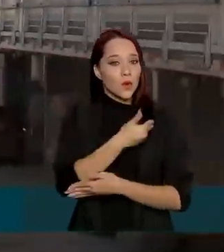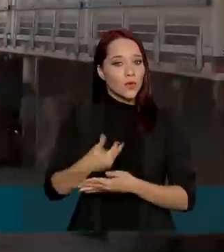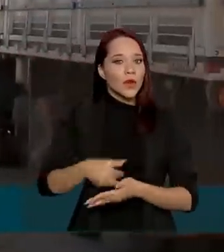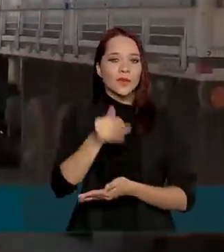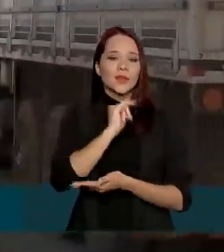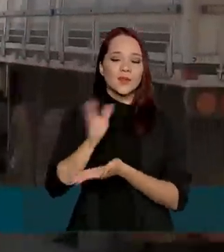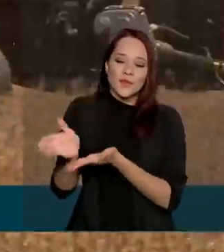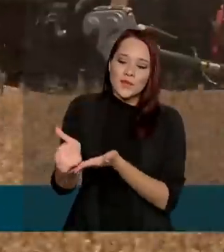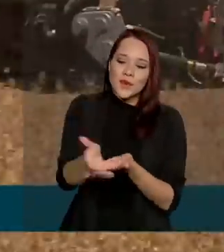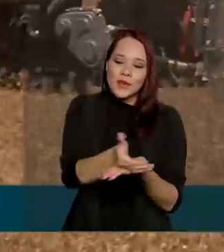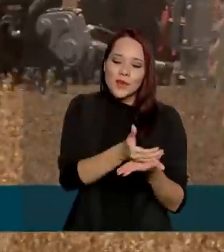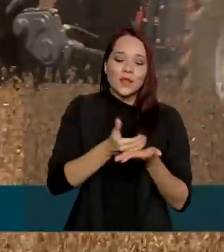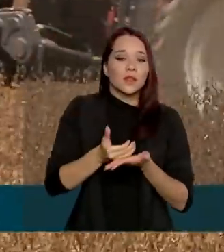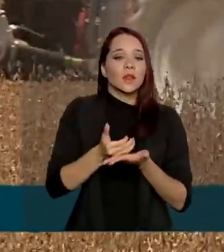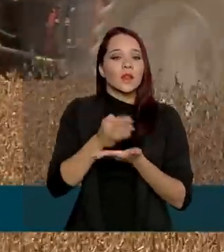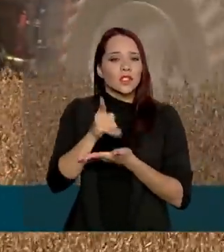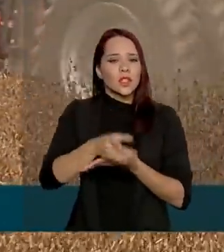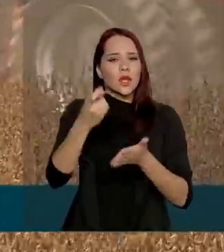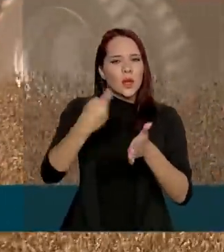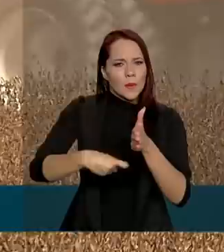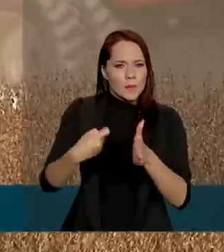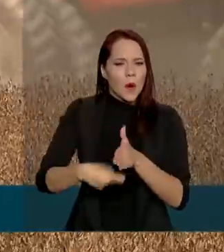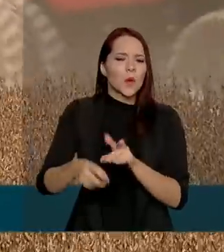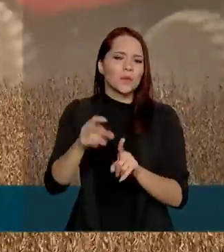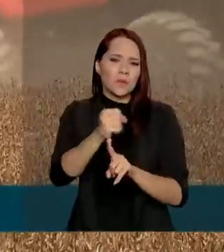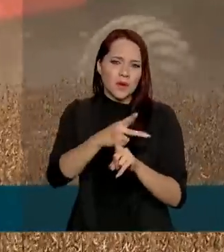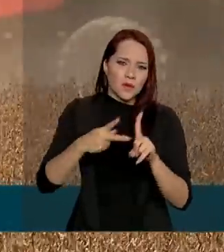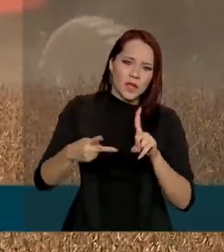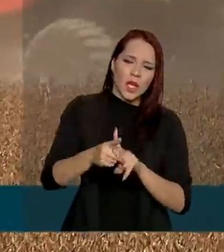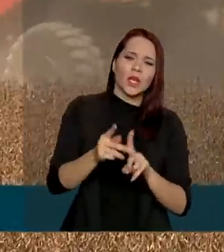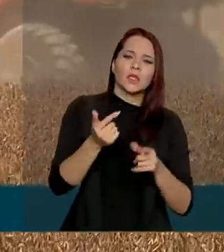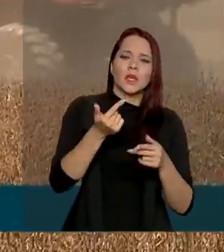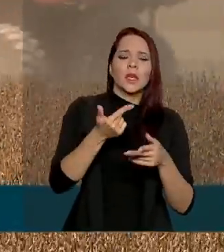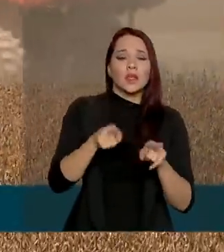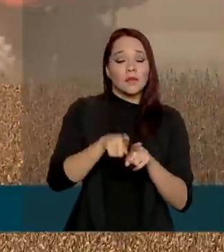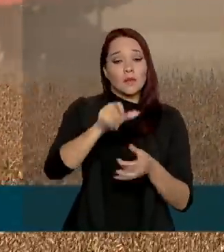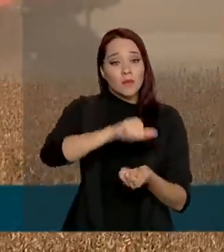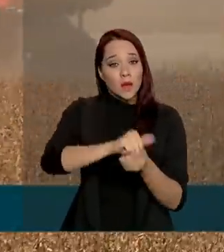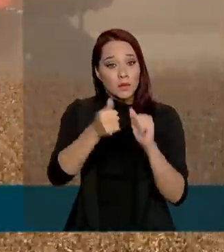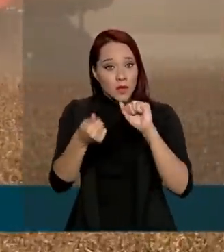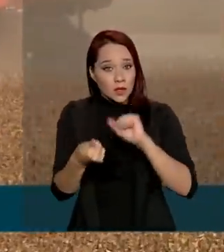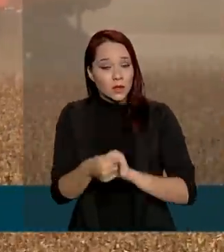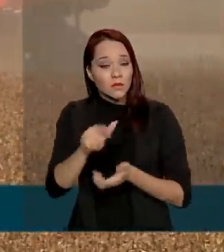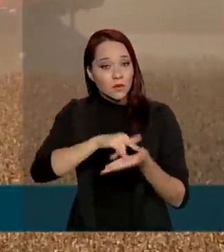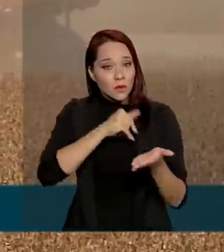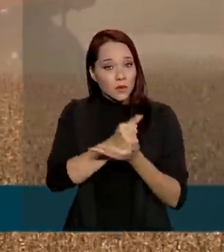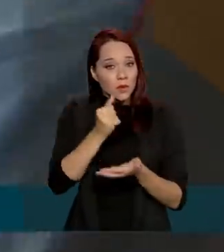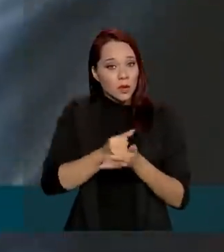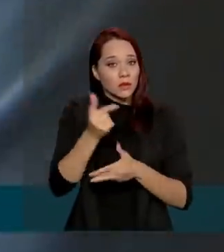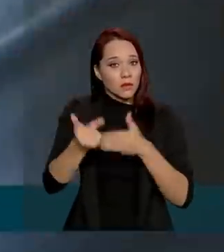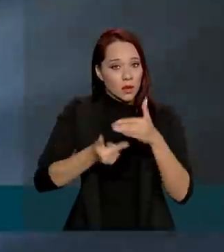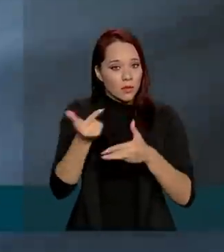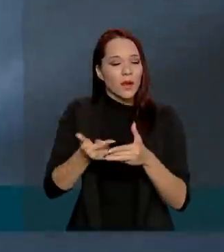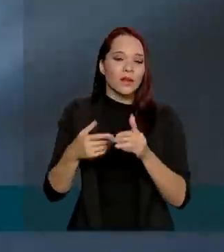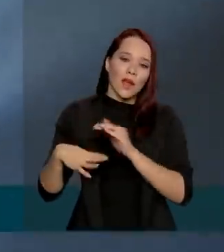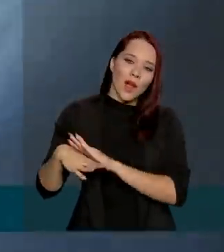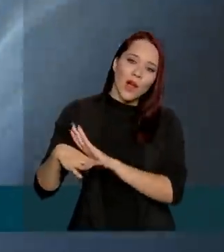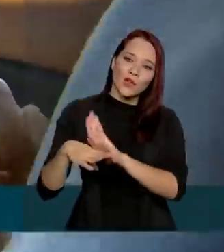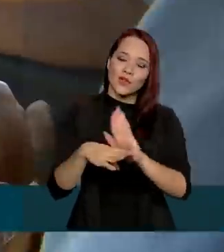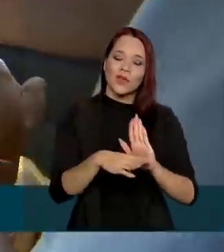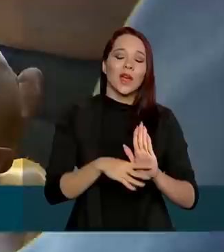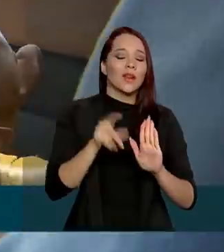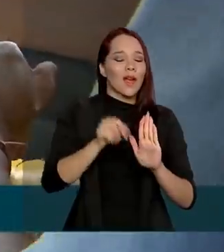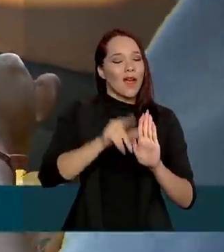PIS, COFINS e de tributos previdenciários e a flexibilização dos contratos de trabalho ajudaram a